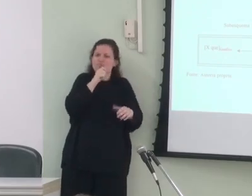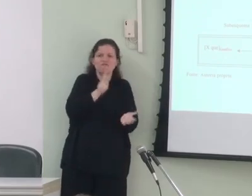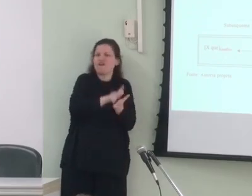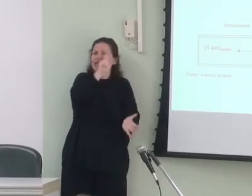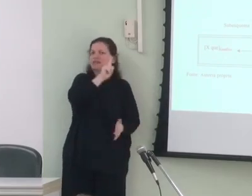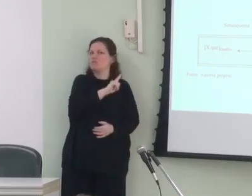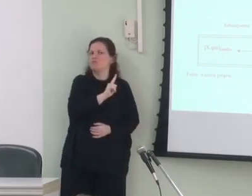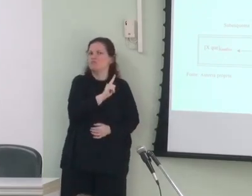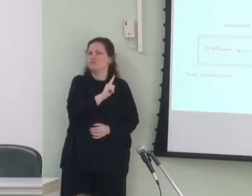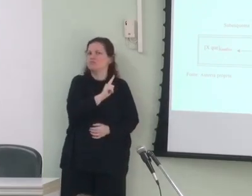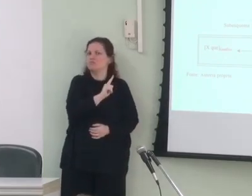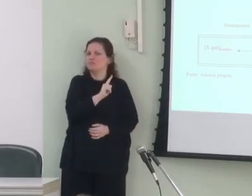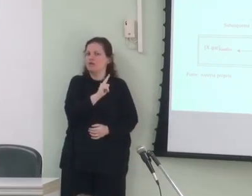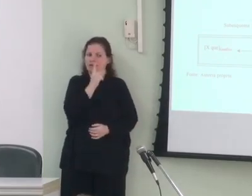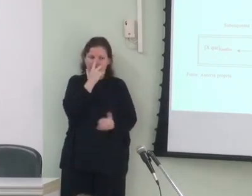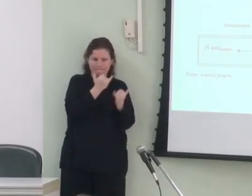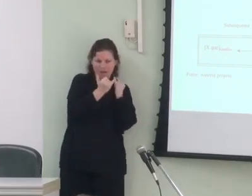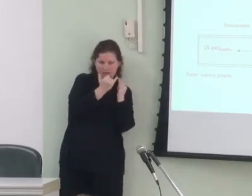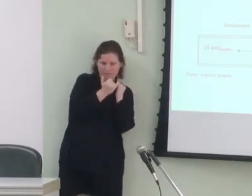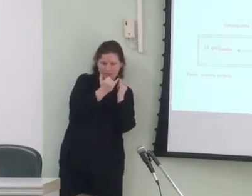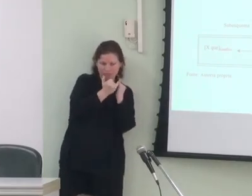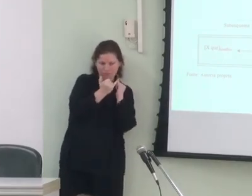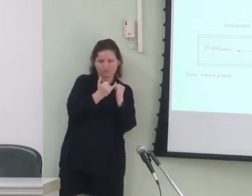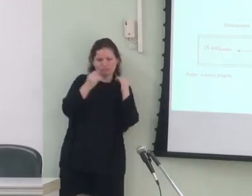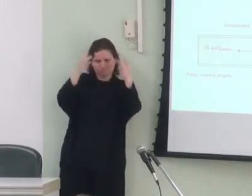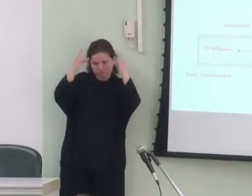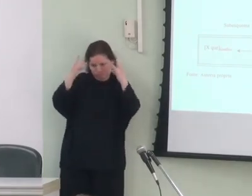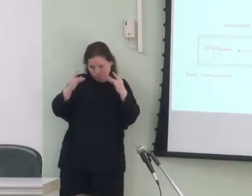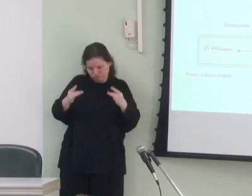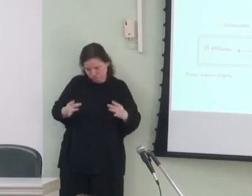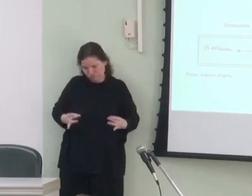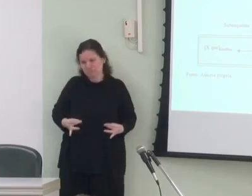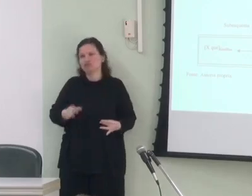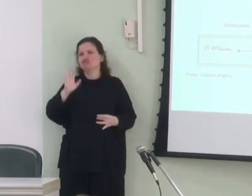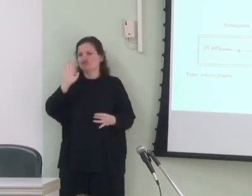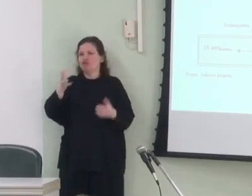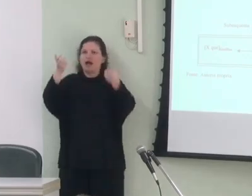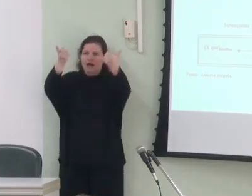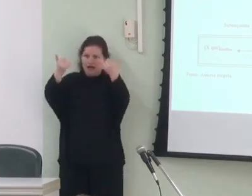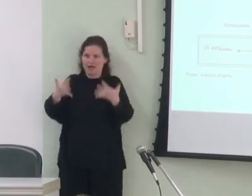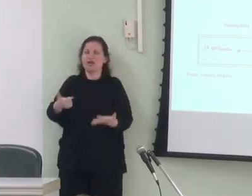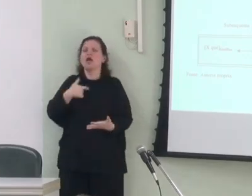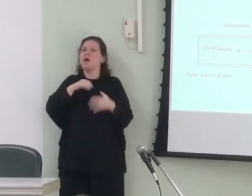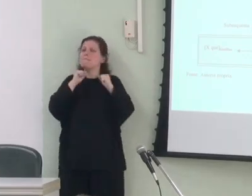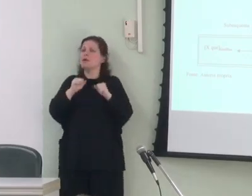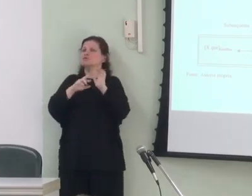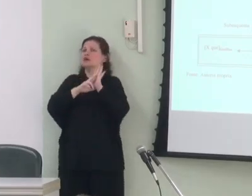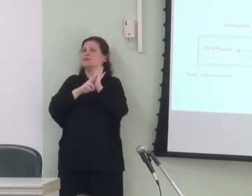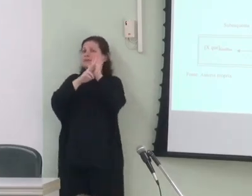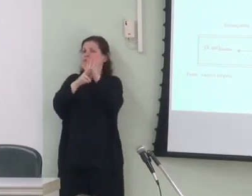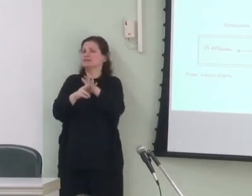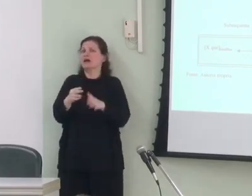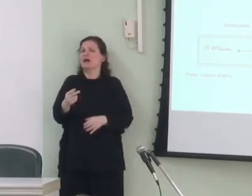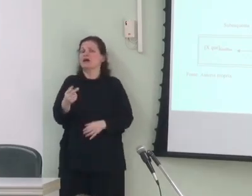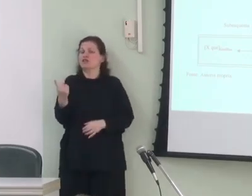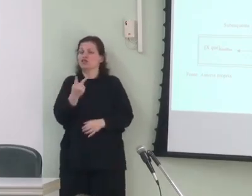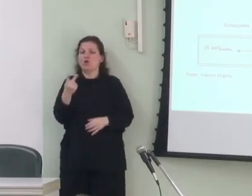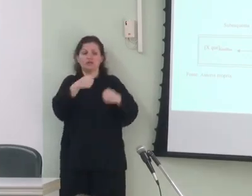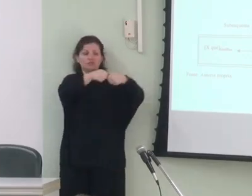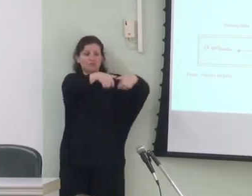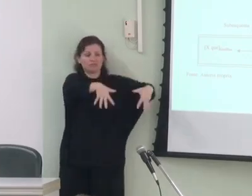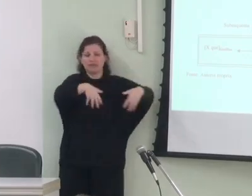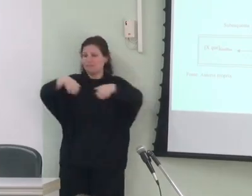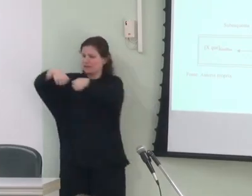em termos de pareamento com base na descrição já realizada eu posso representar os dois subesquemas